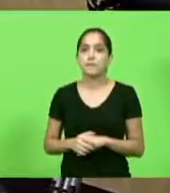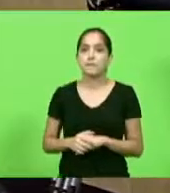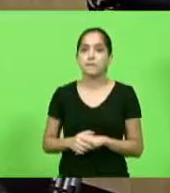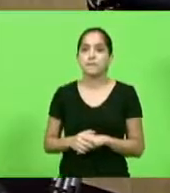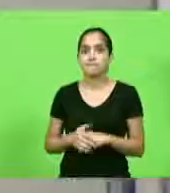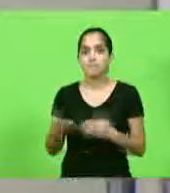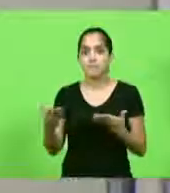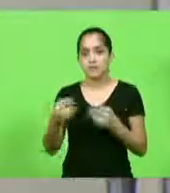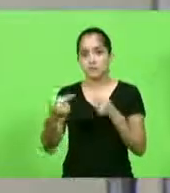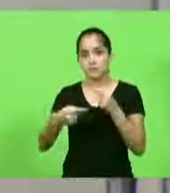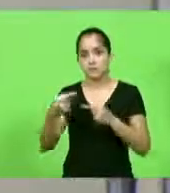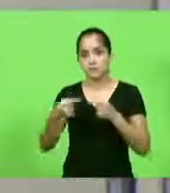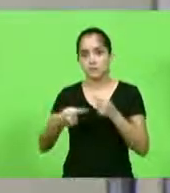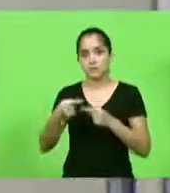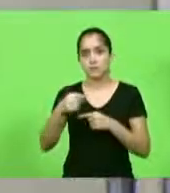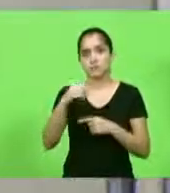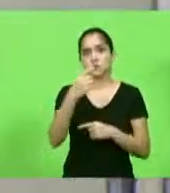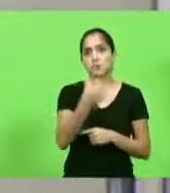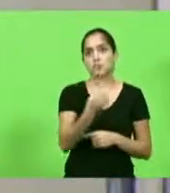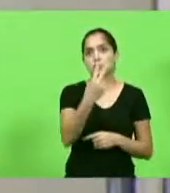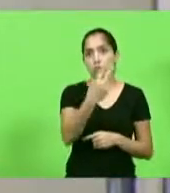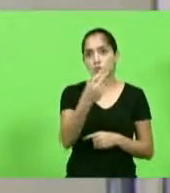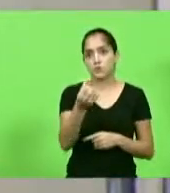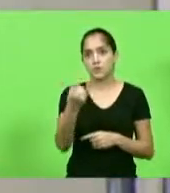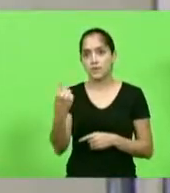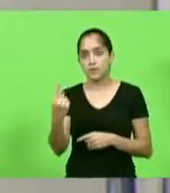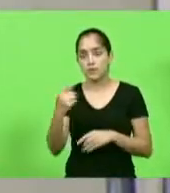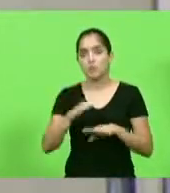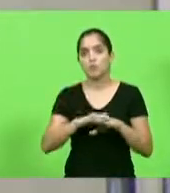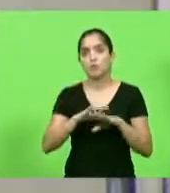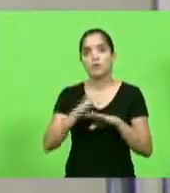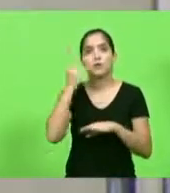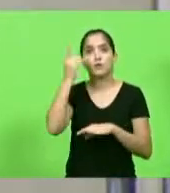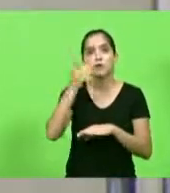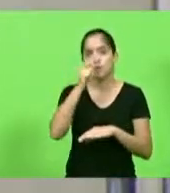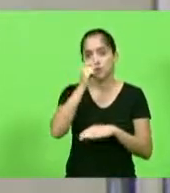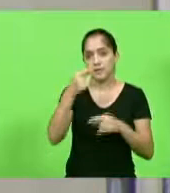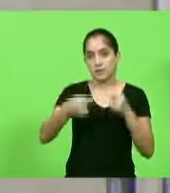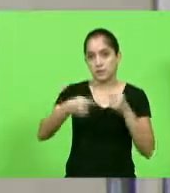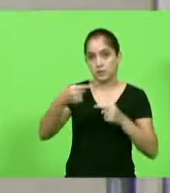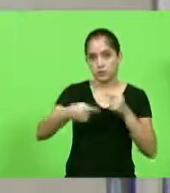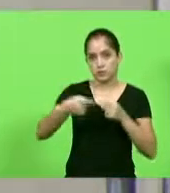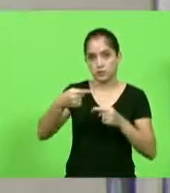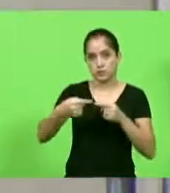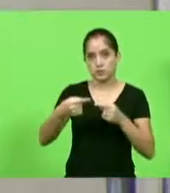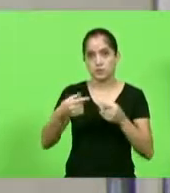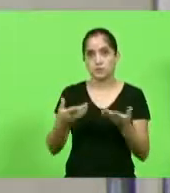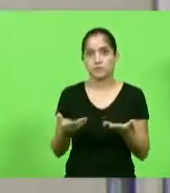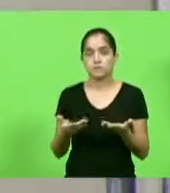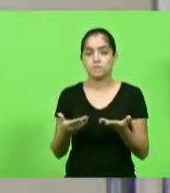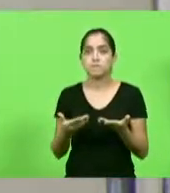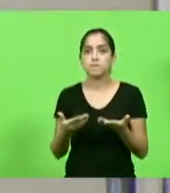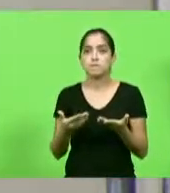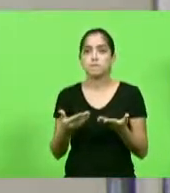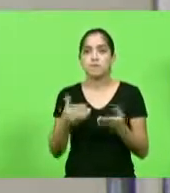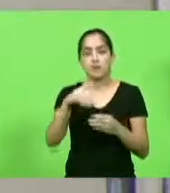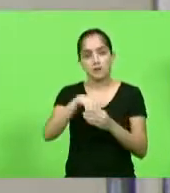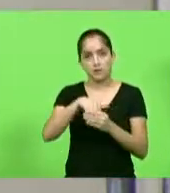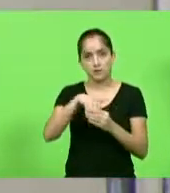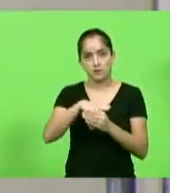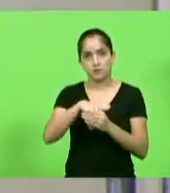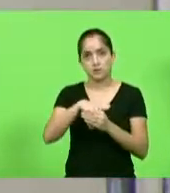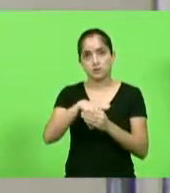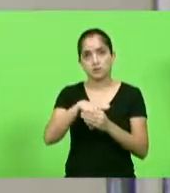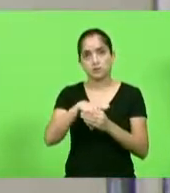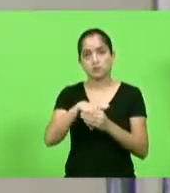Em discussão, pedido de informação 261, de autoria do deputado João Amin, não havendo quem queira discutir em votação.